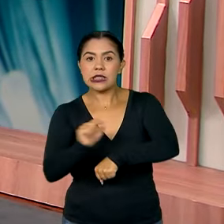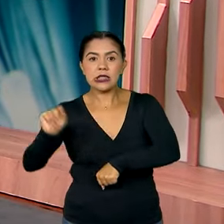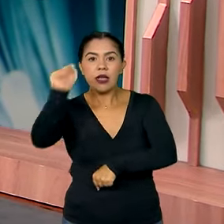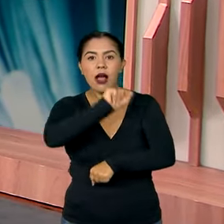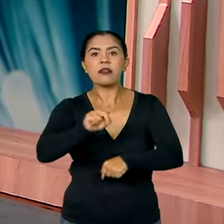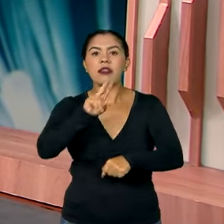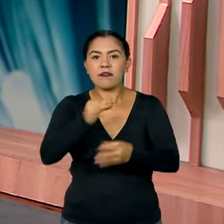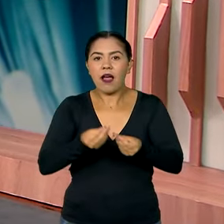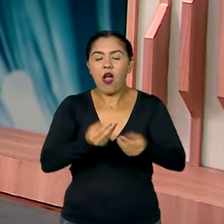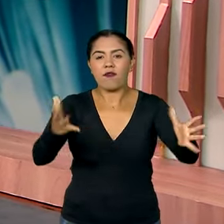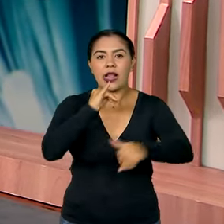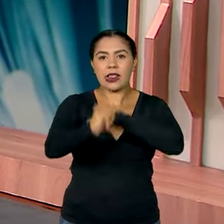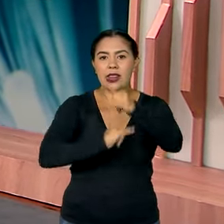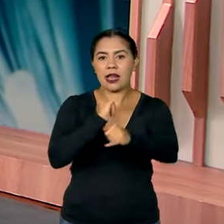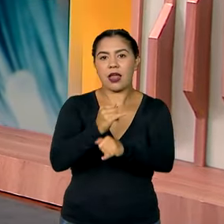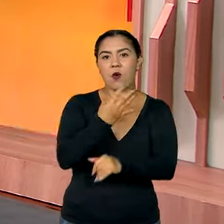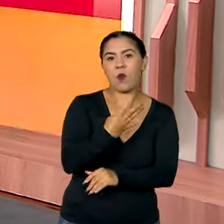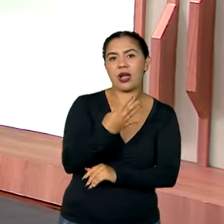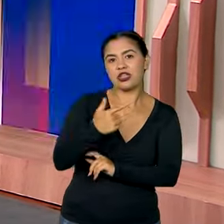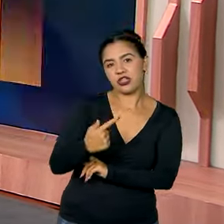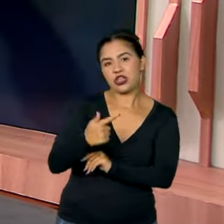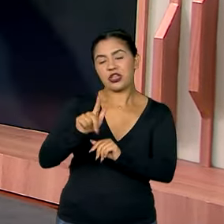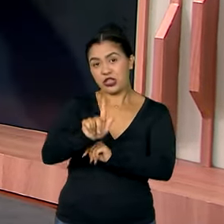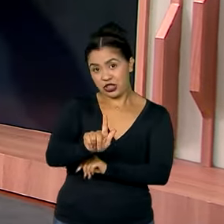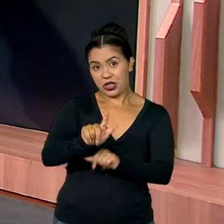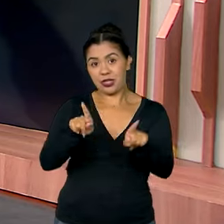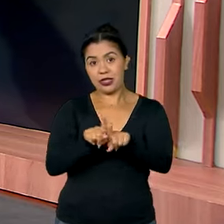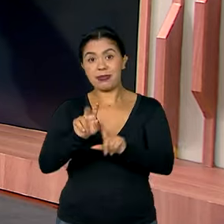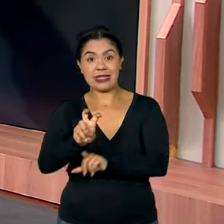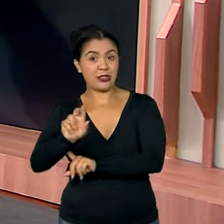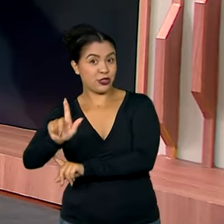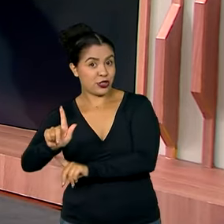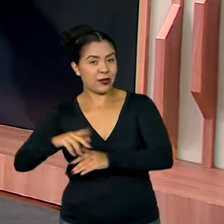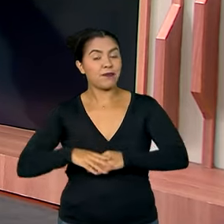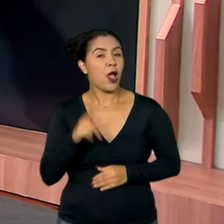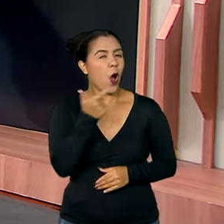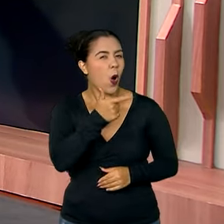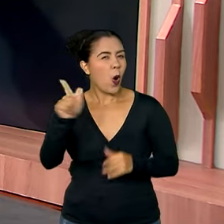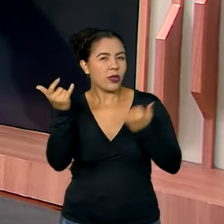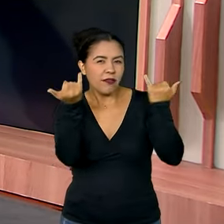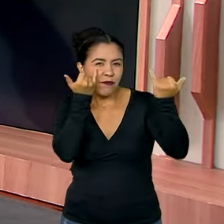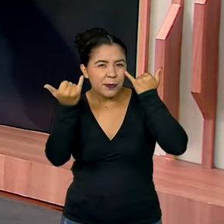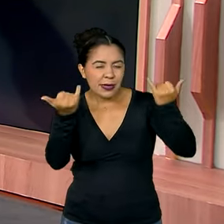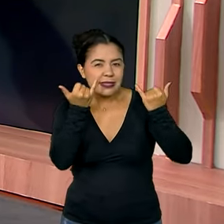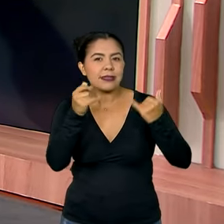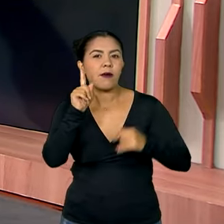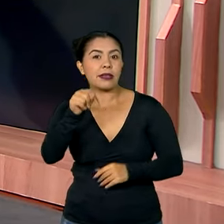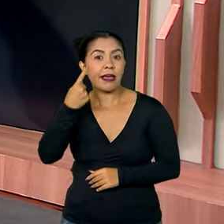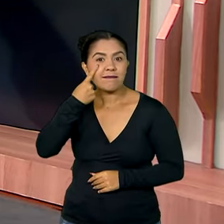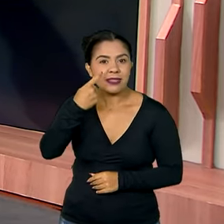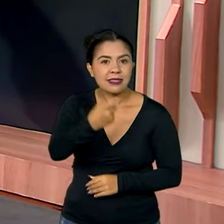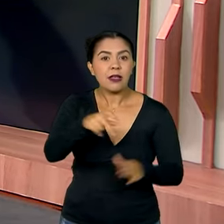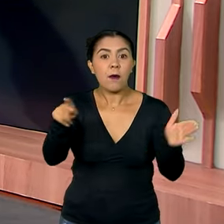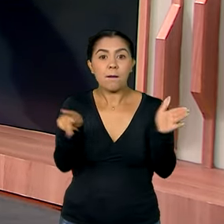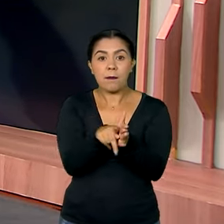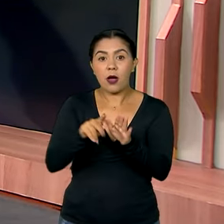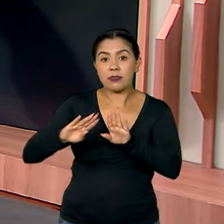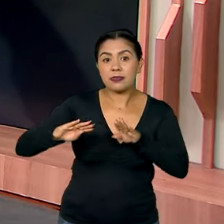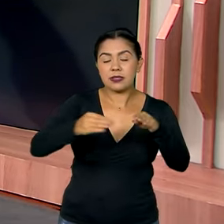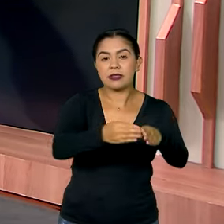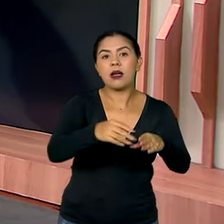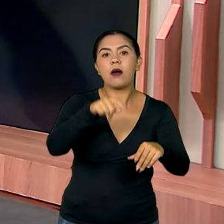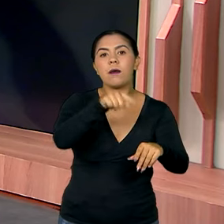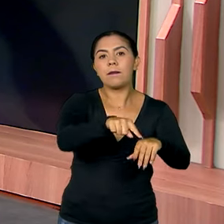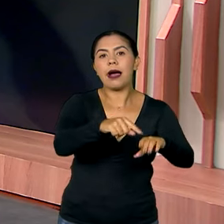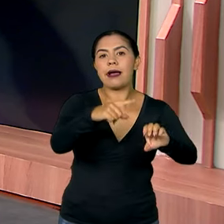conexão 4G e 5G. Agora a gente fala de uma notícia que interessa especialmente aos micro e pequenos empreendedores.